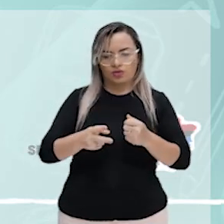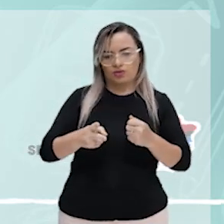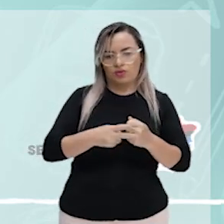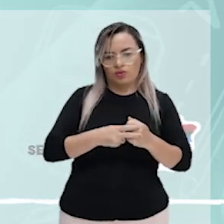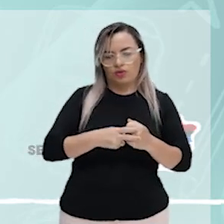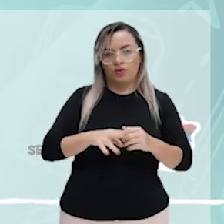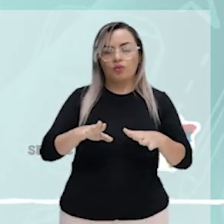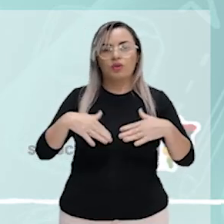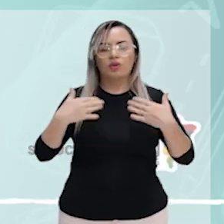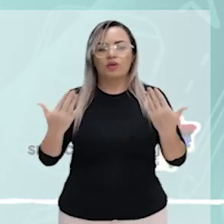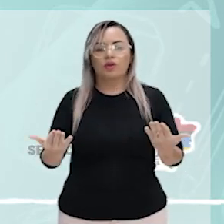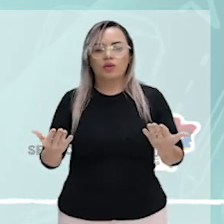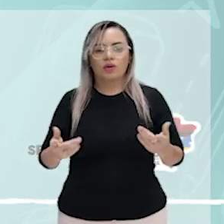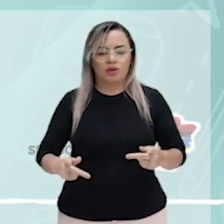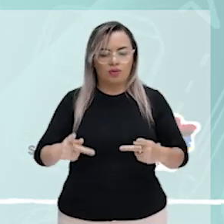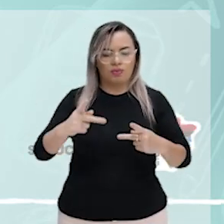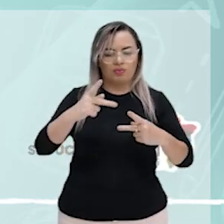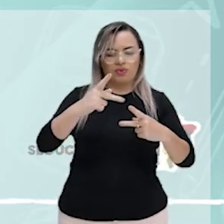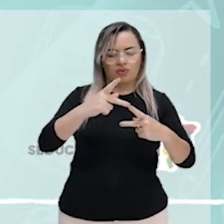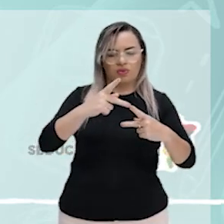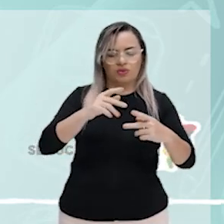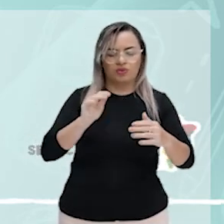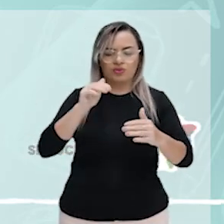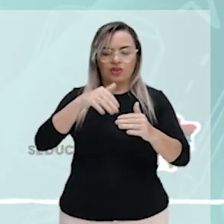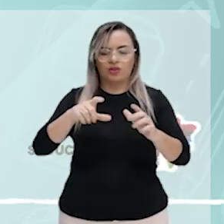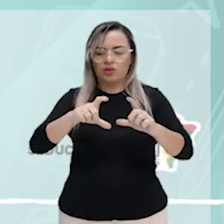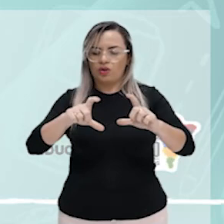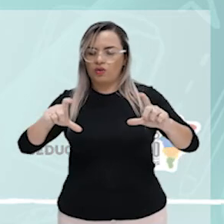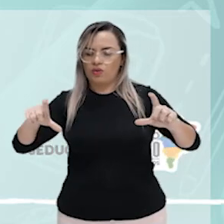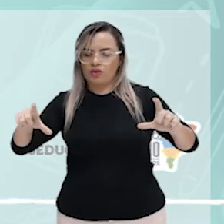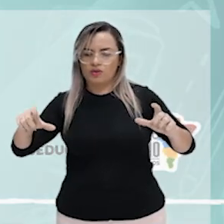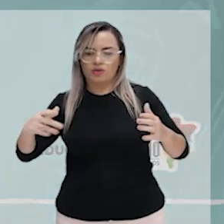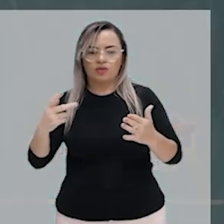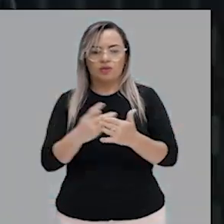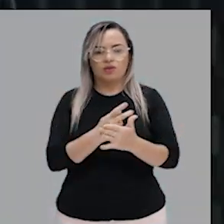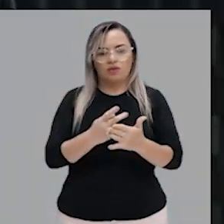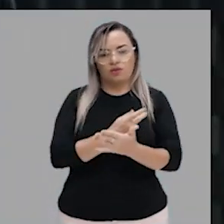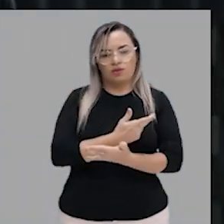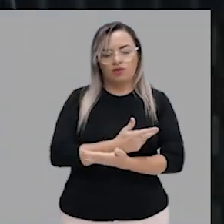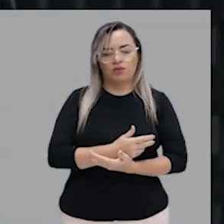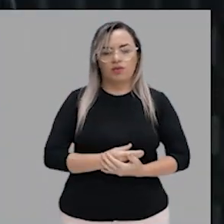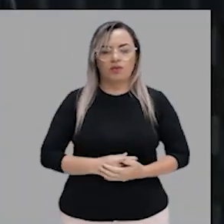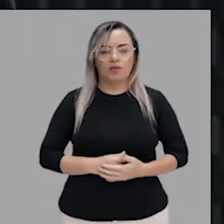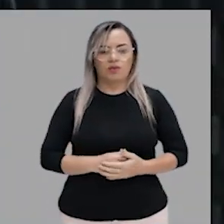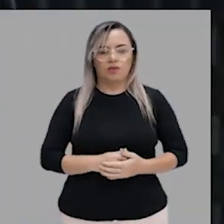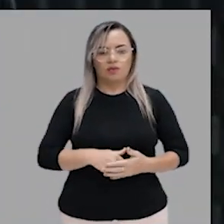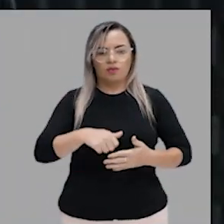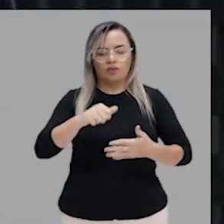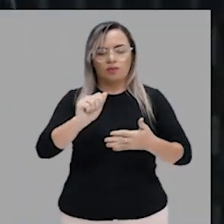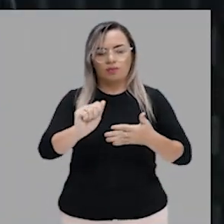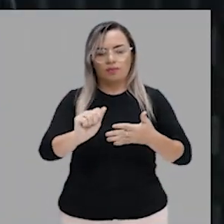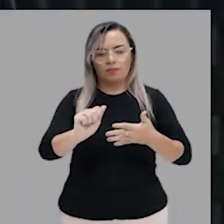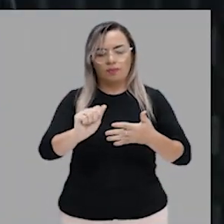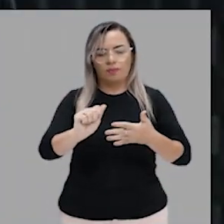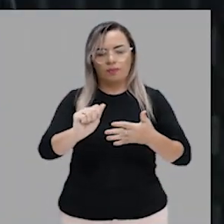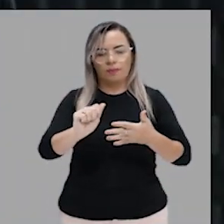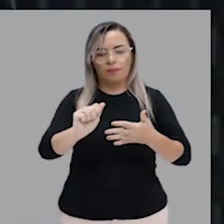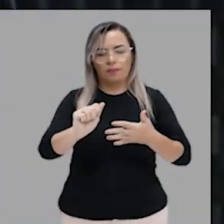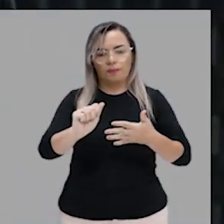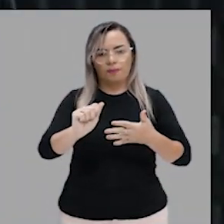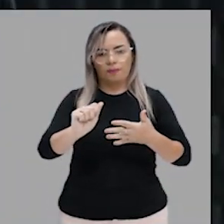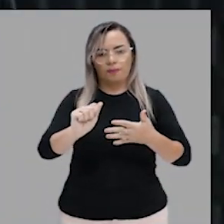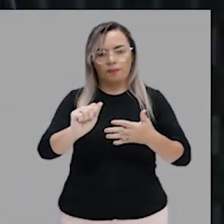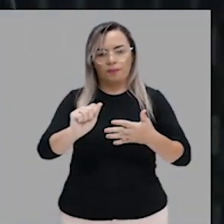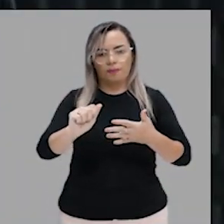errada, ou coloco uma proposição onde não deve existir. Então, aqui. Fui no ônibus, fui no